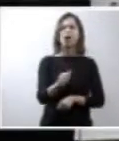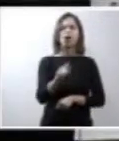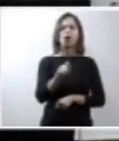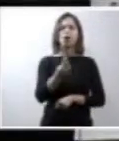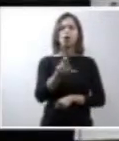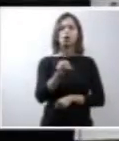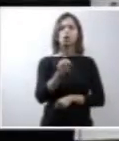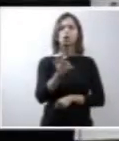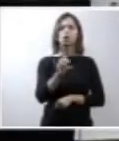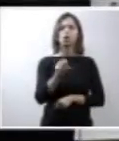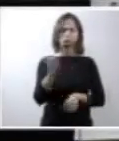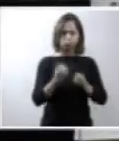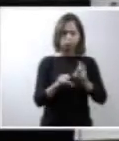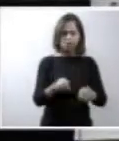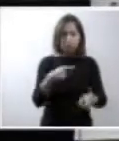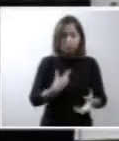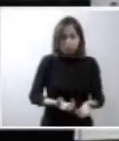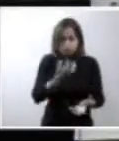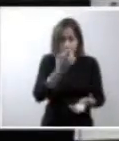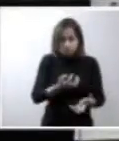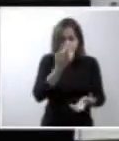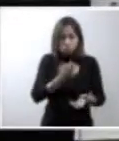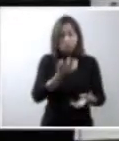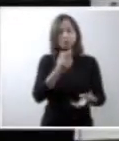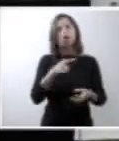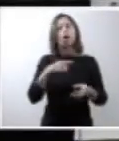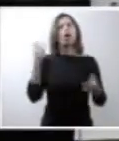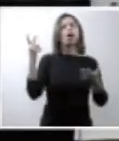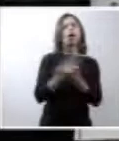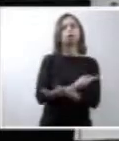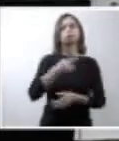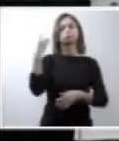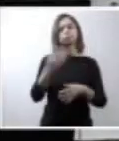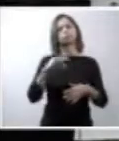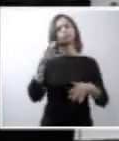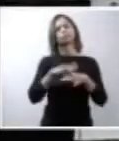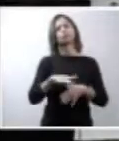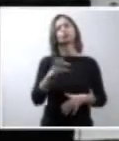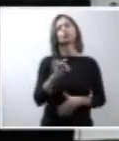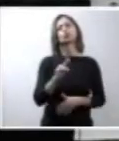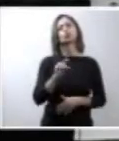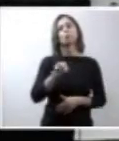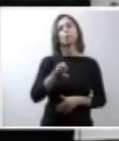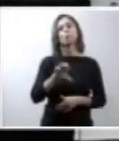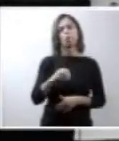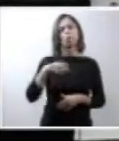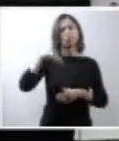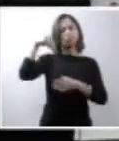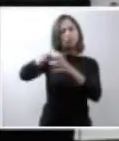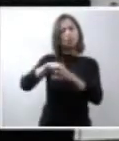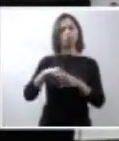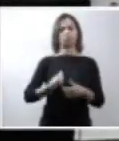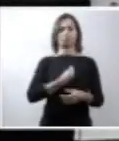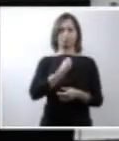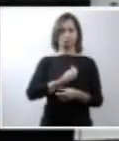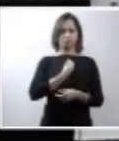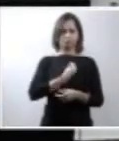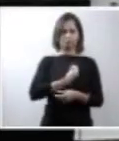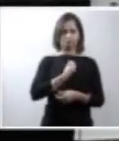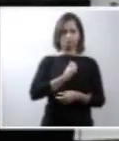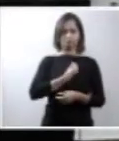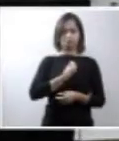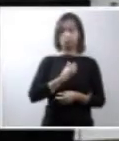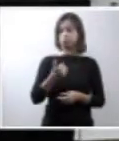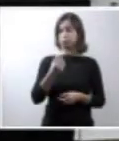existe esse efeito desregulador endócrino. E, caso dos organoclorados, como eu coloquei ali, existe essa